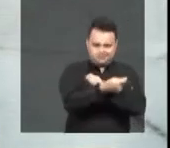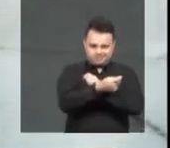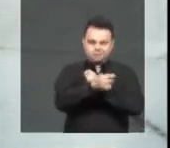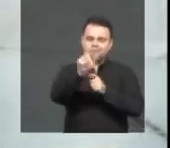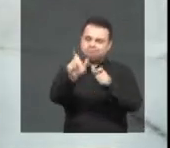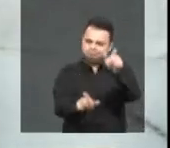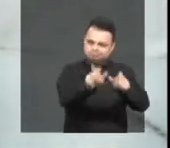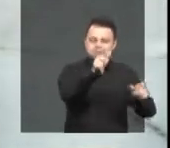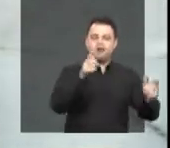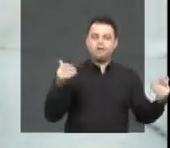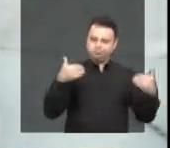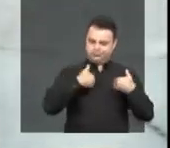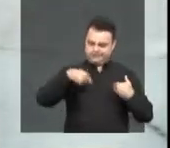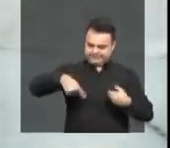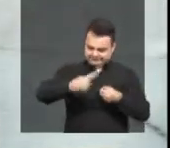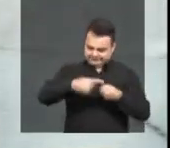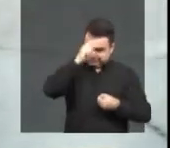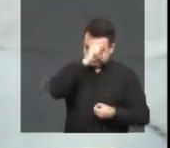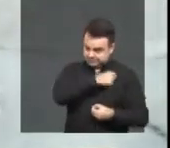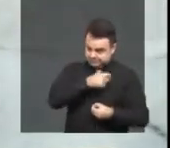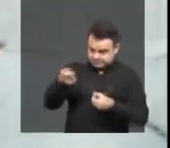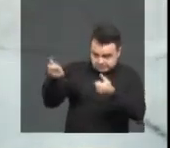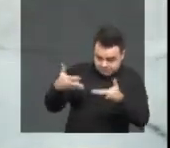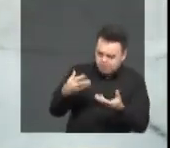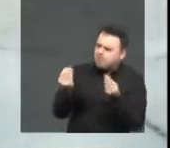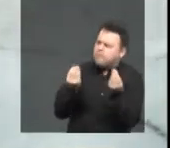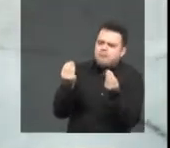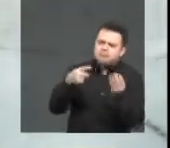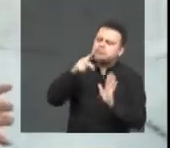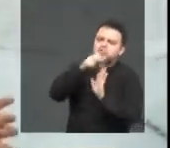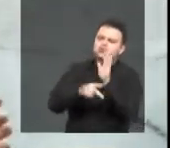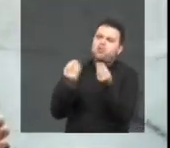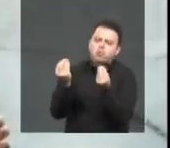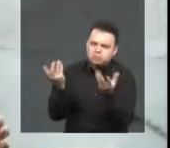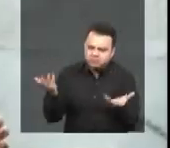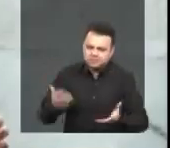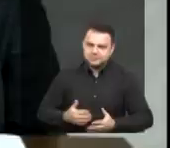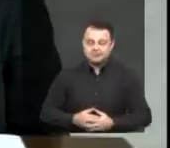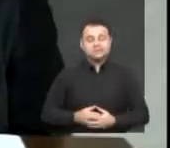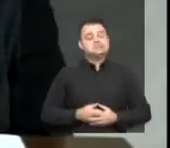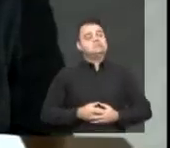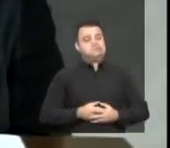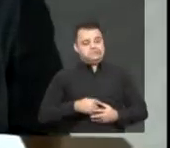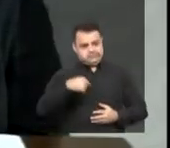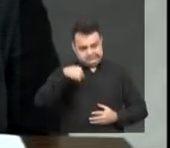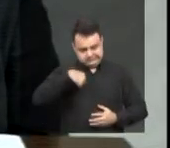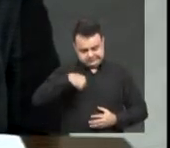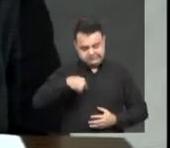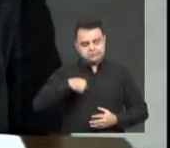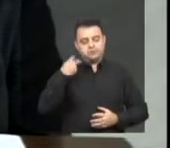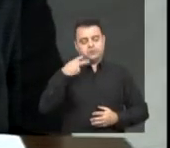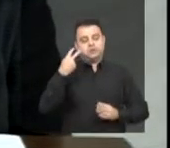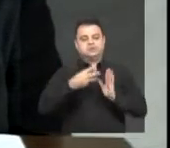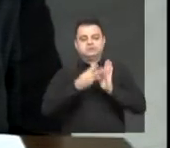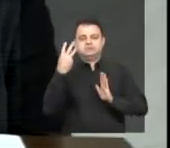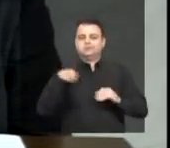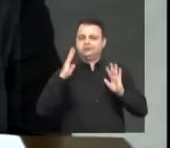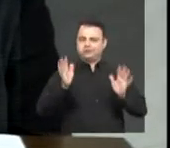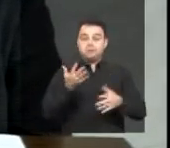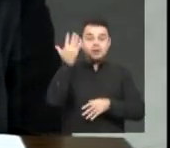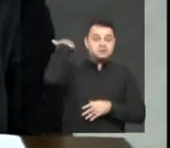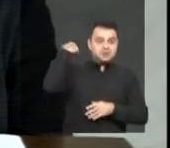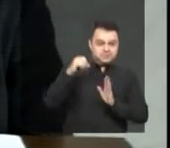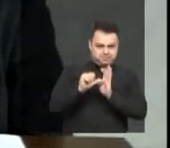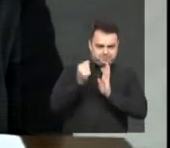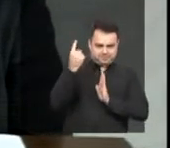autistas no município. Gostaria que o senhor explicasse mais a respeito dessa matéria. Bom, eu estou no meu terceiro mandato e desde o meu primeiro